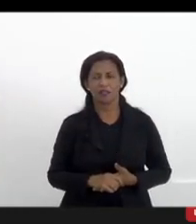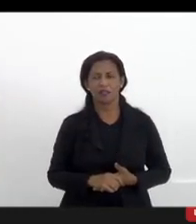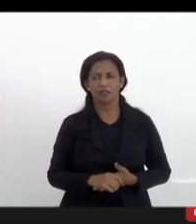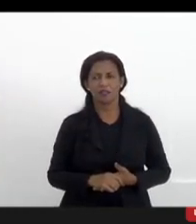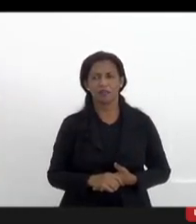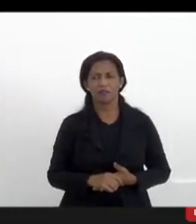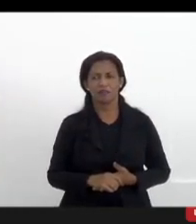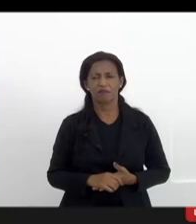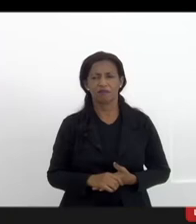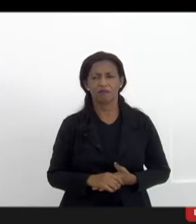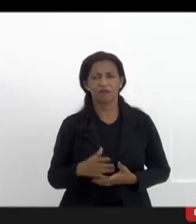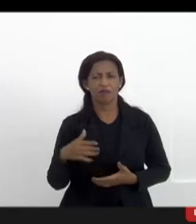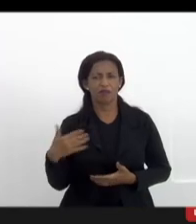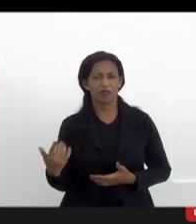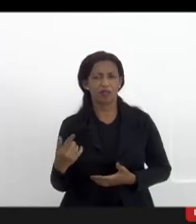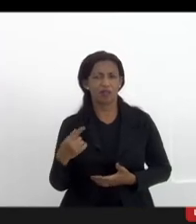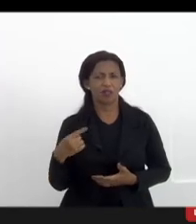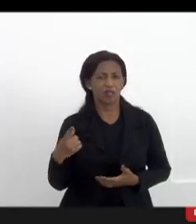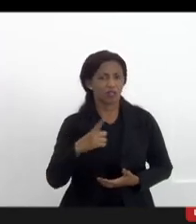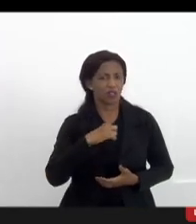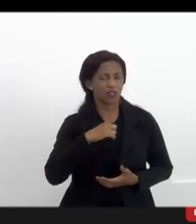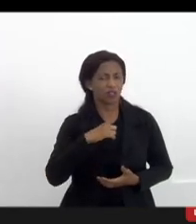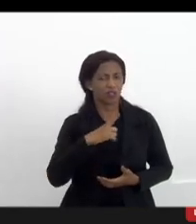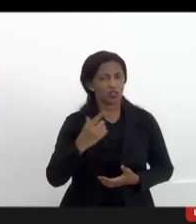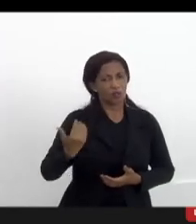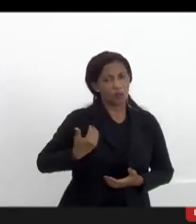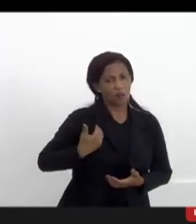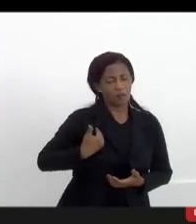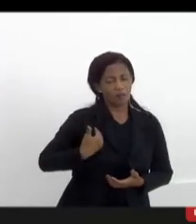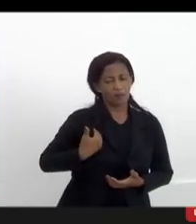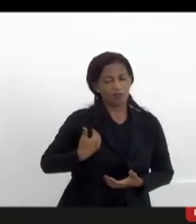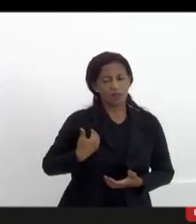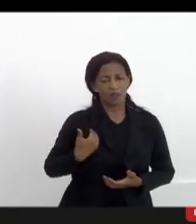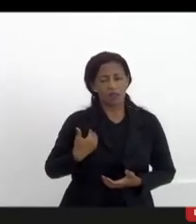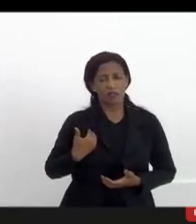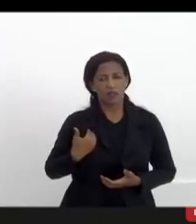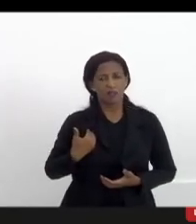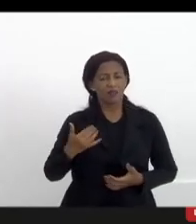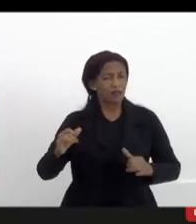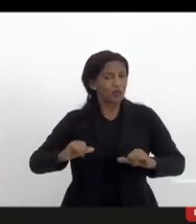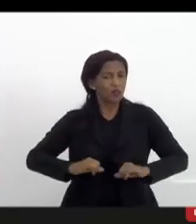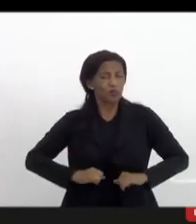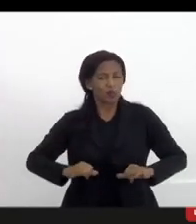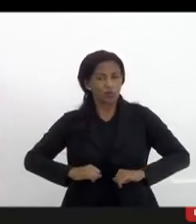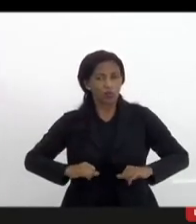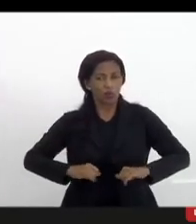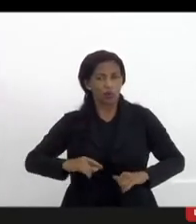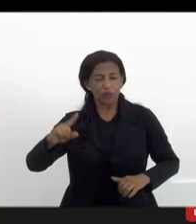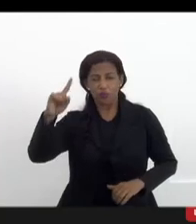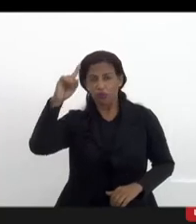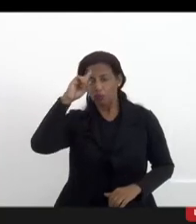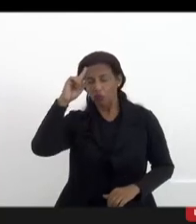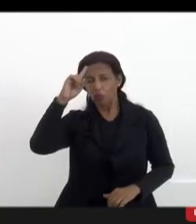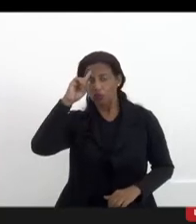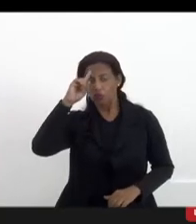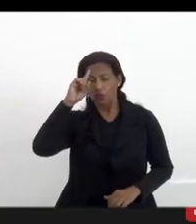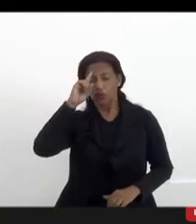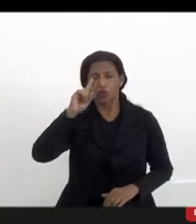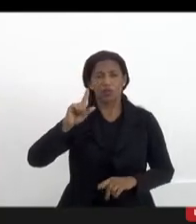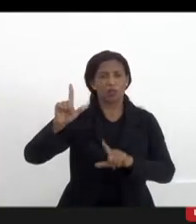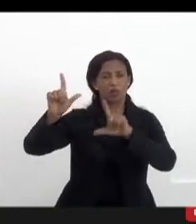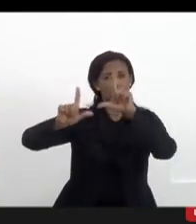e isso a gente tem uma companheira que ela sofre quase que diariamente as contas dela no Facebook